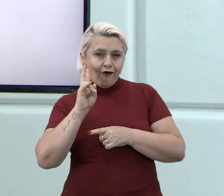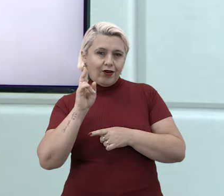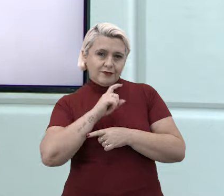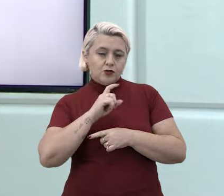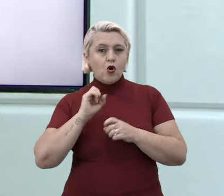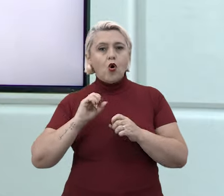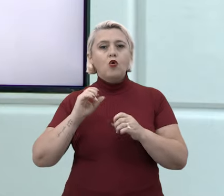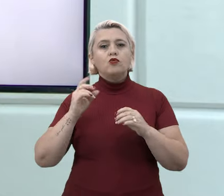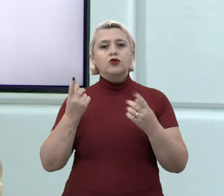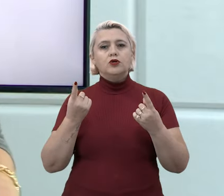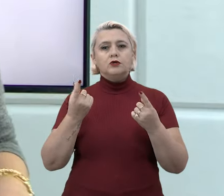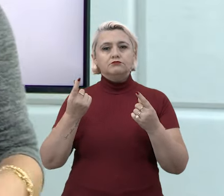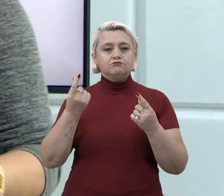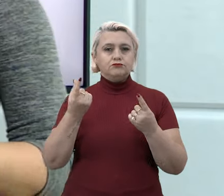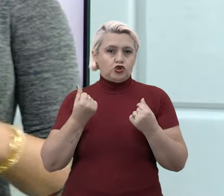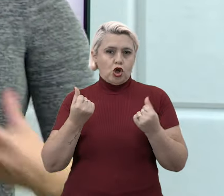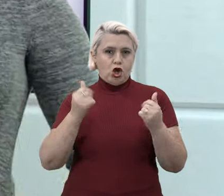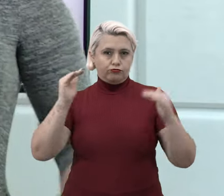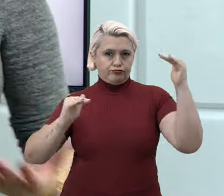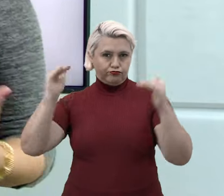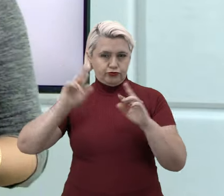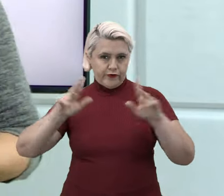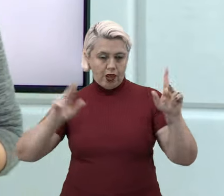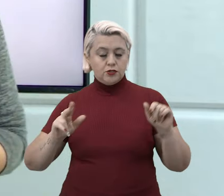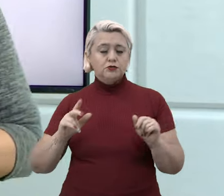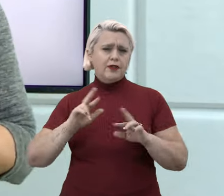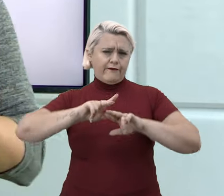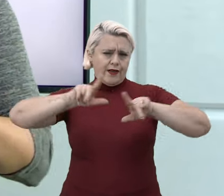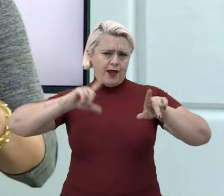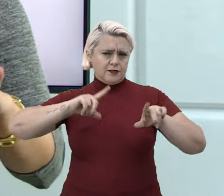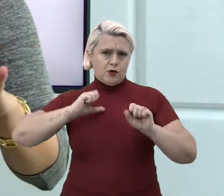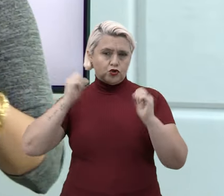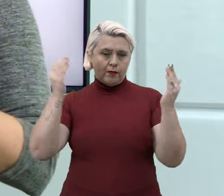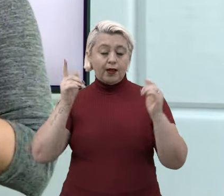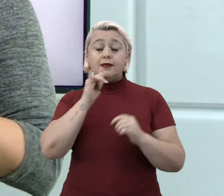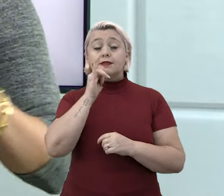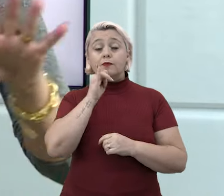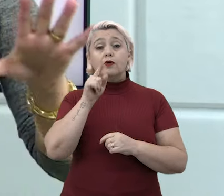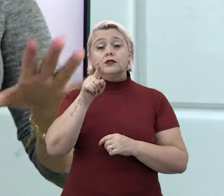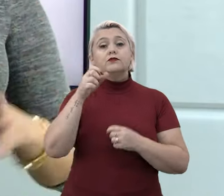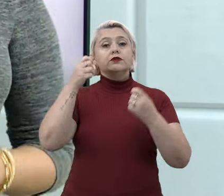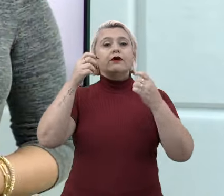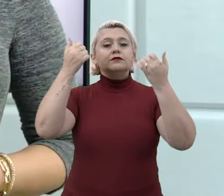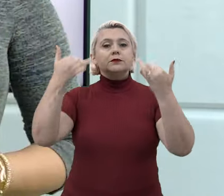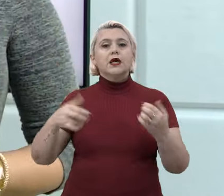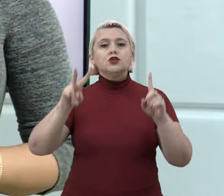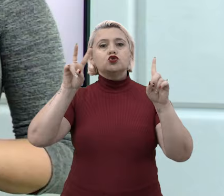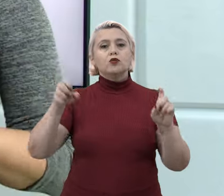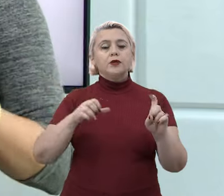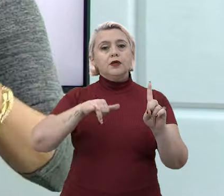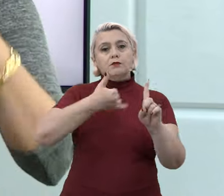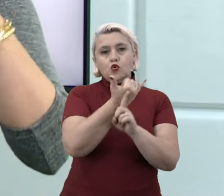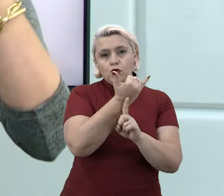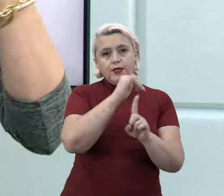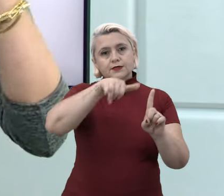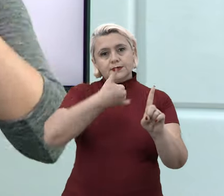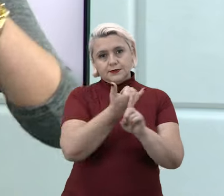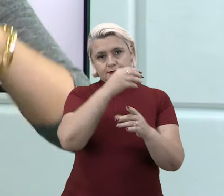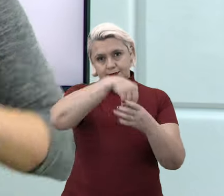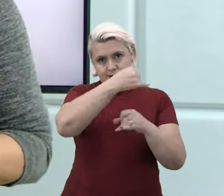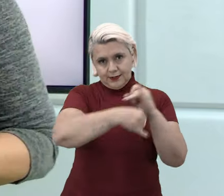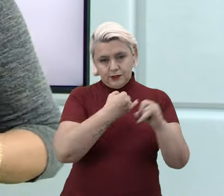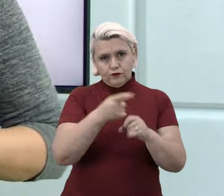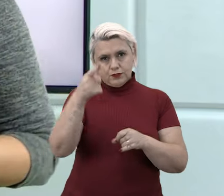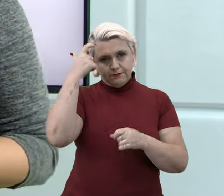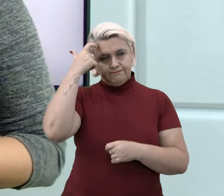coisas que você pode comprovar. Por exemplo, se você vai falar da questão de bullying e cyberbullying, você para e